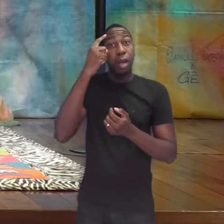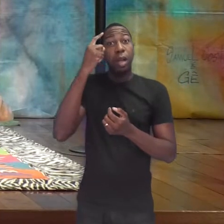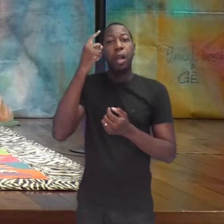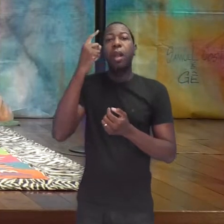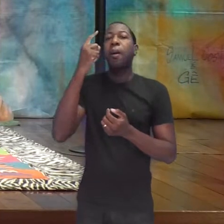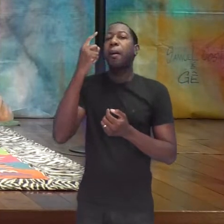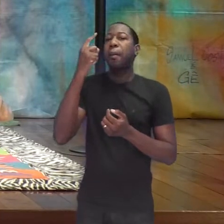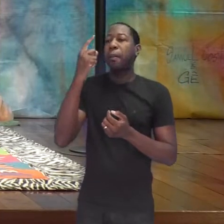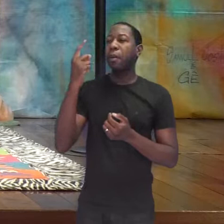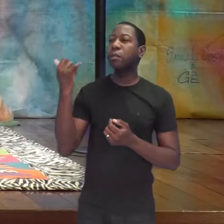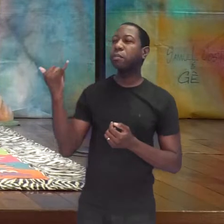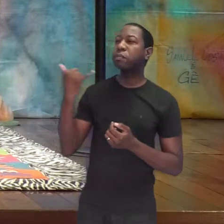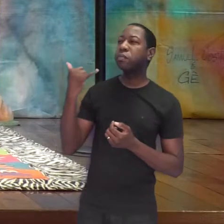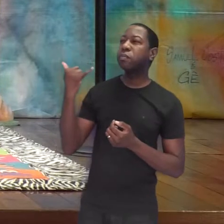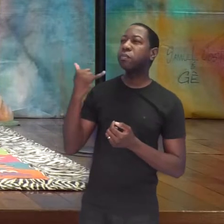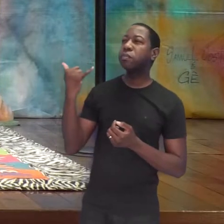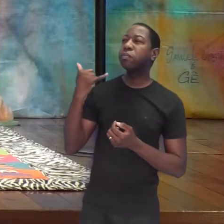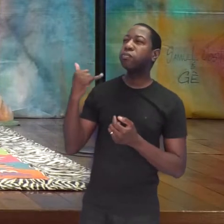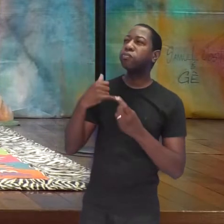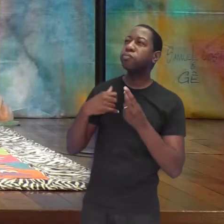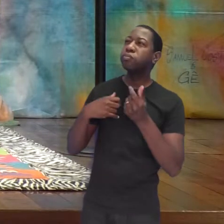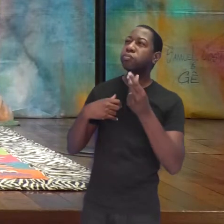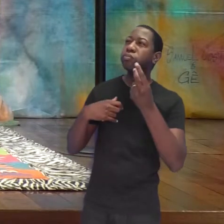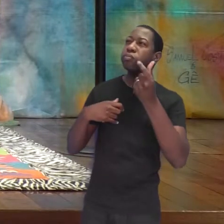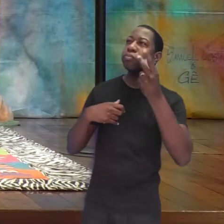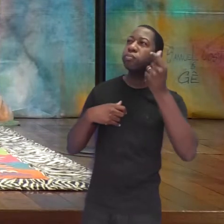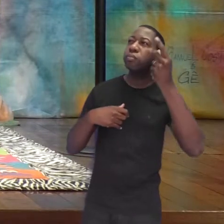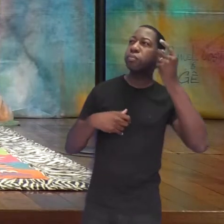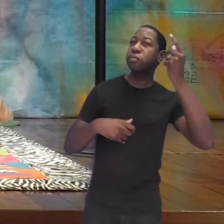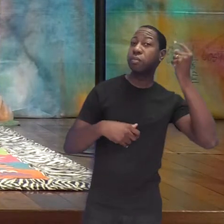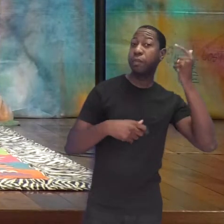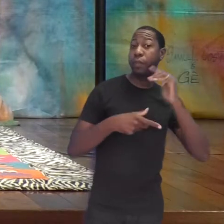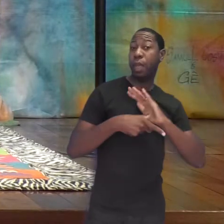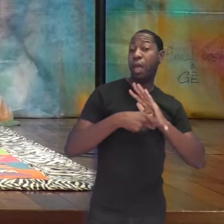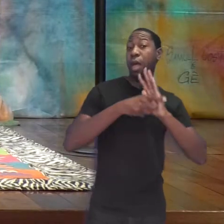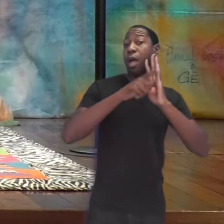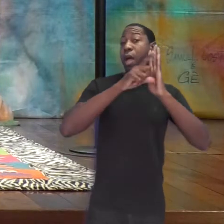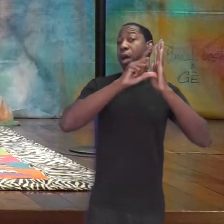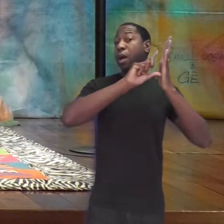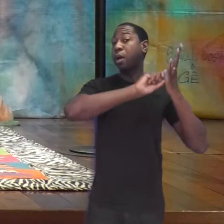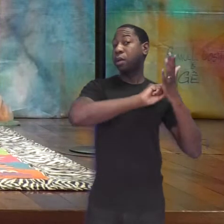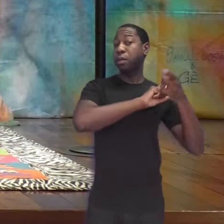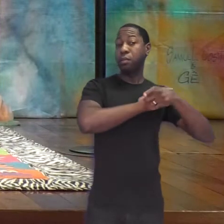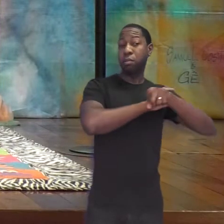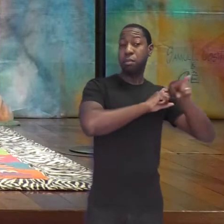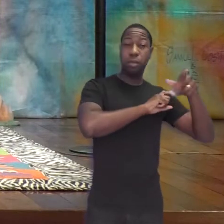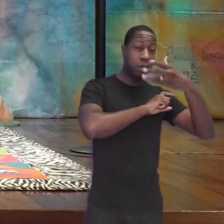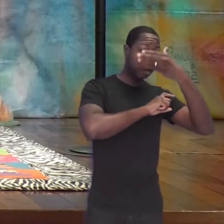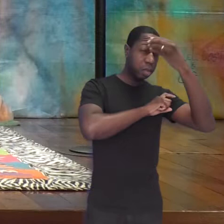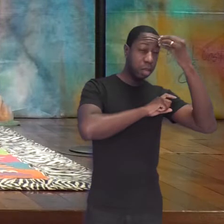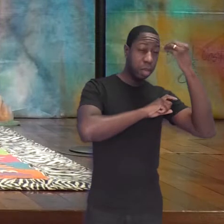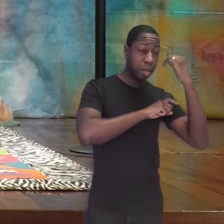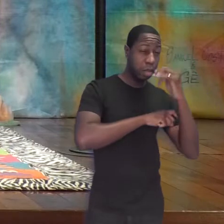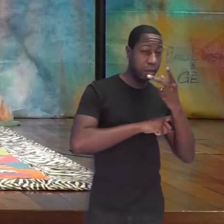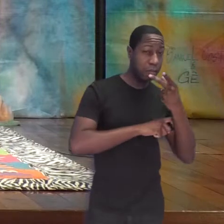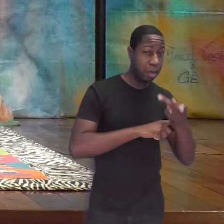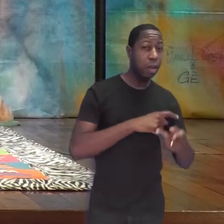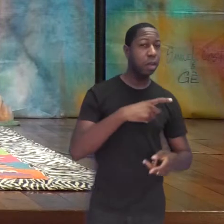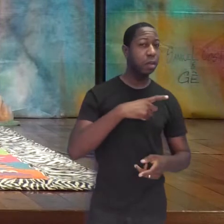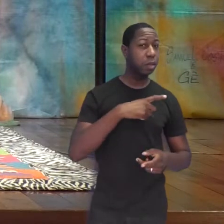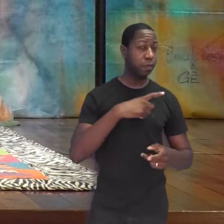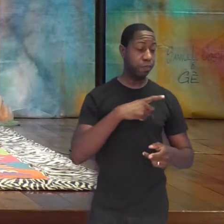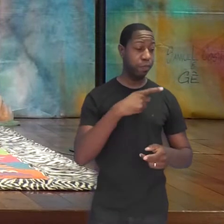ele tinha escutado falar, antes que todo mundo calasse a boca, que havia num reino